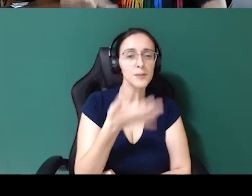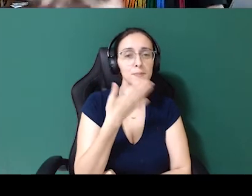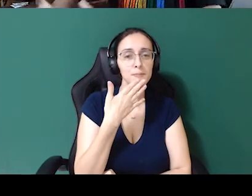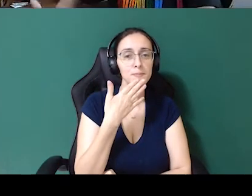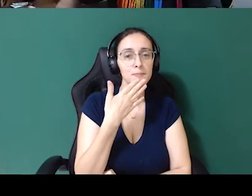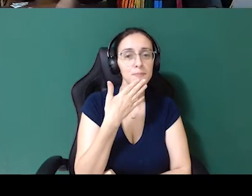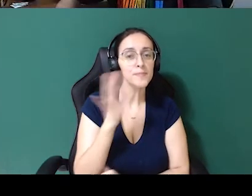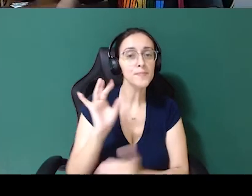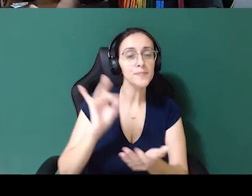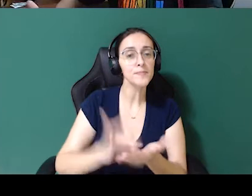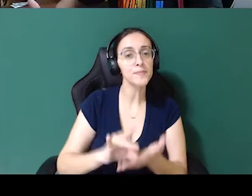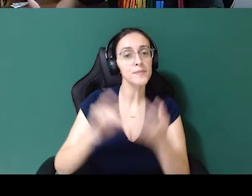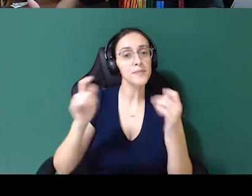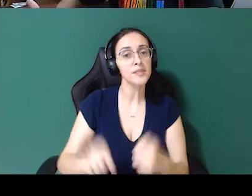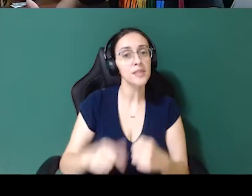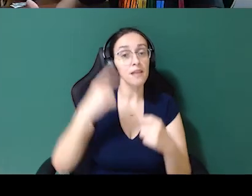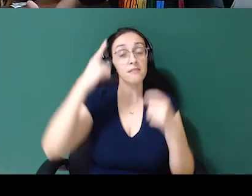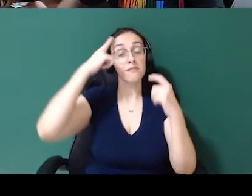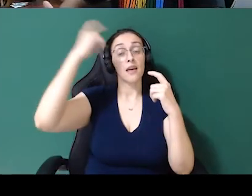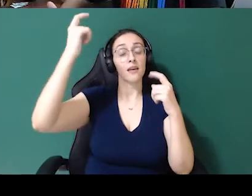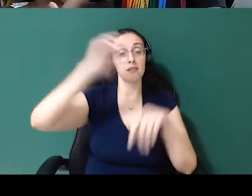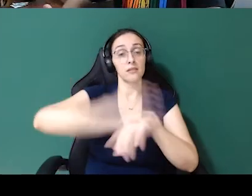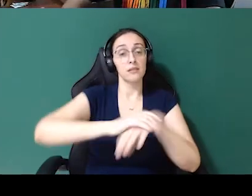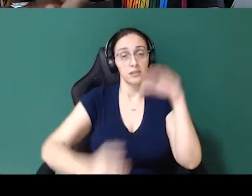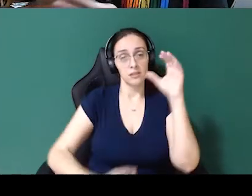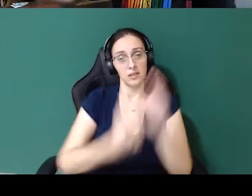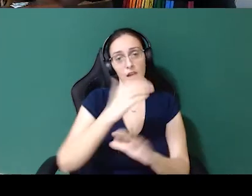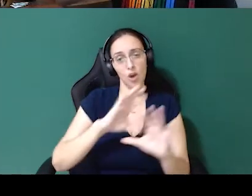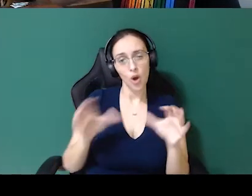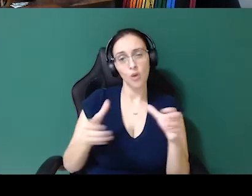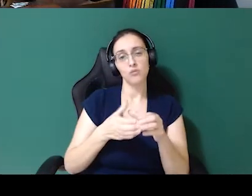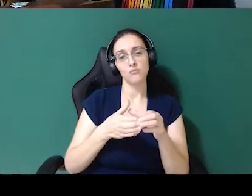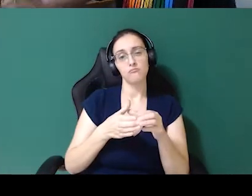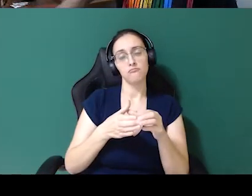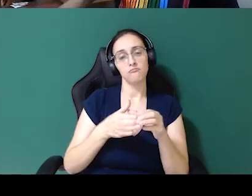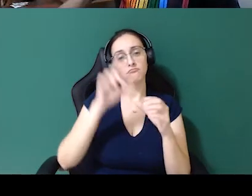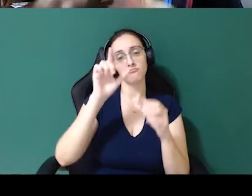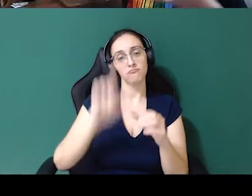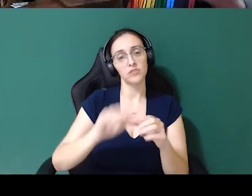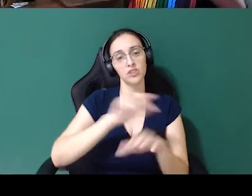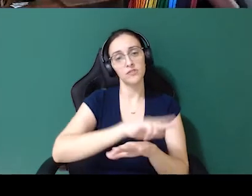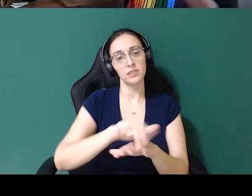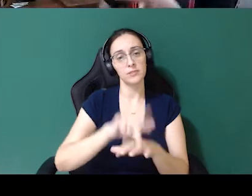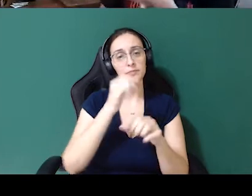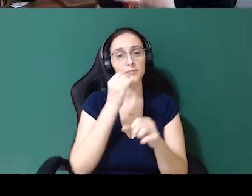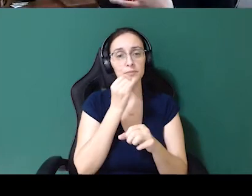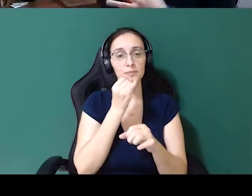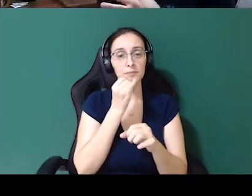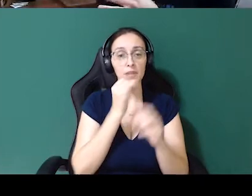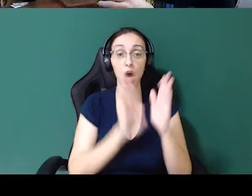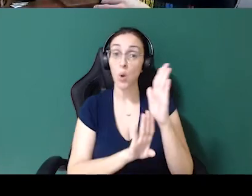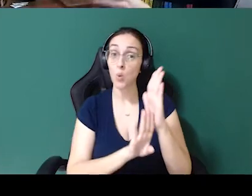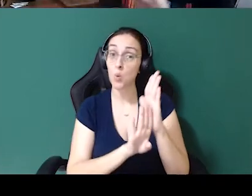Para realmente poder dar de ideia de criar um comitê de diversidade. Então, gente usa essas informações, como, por exemplo, o crescimento de